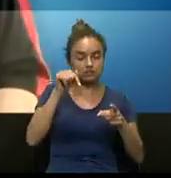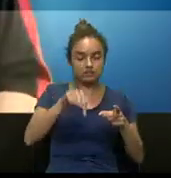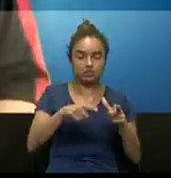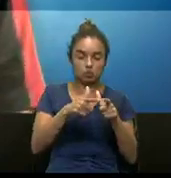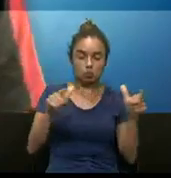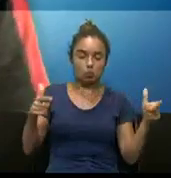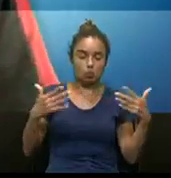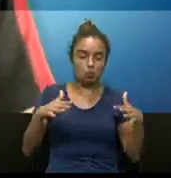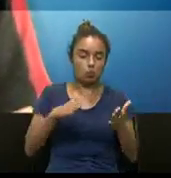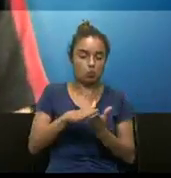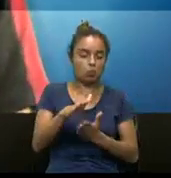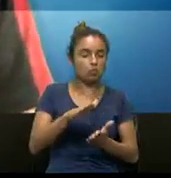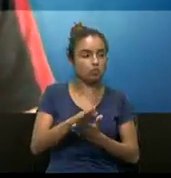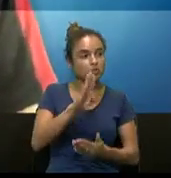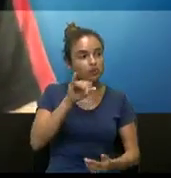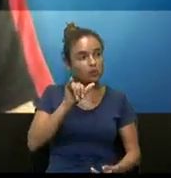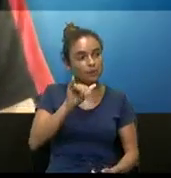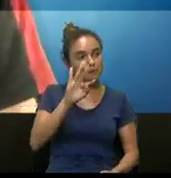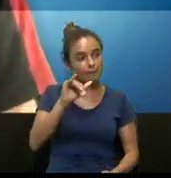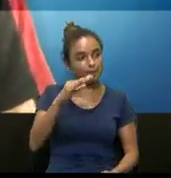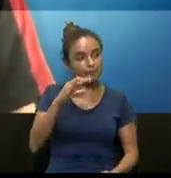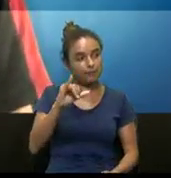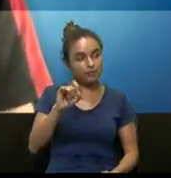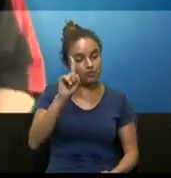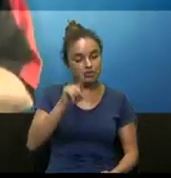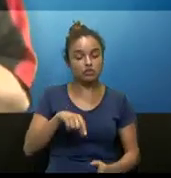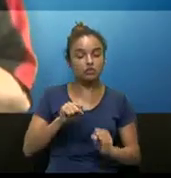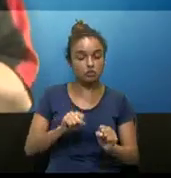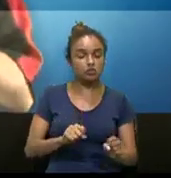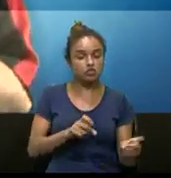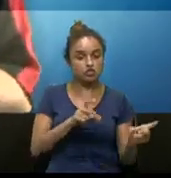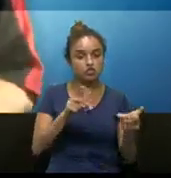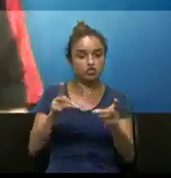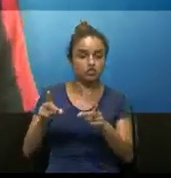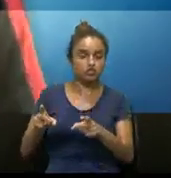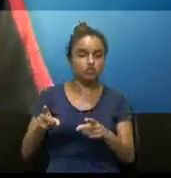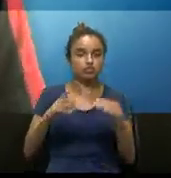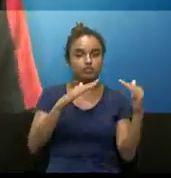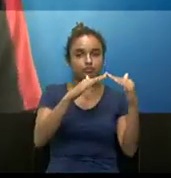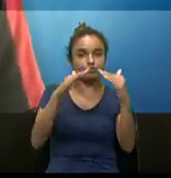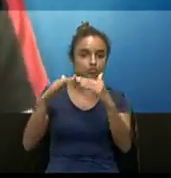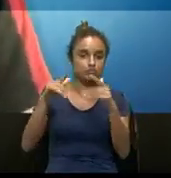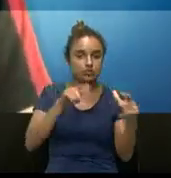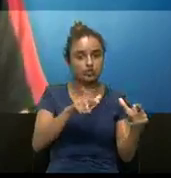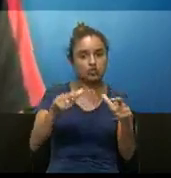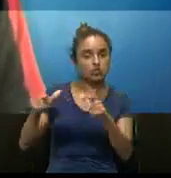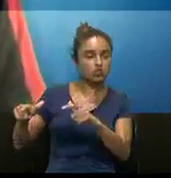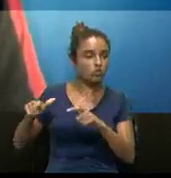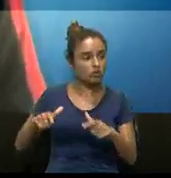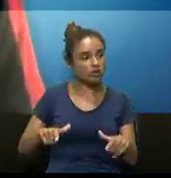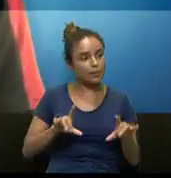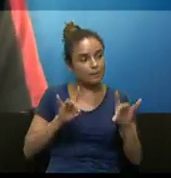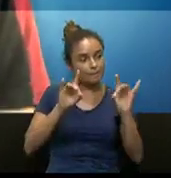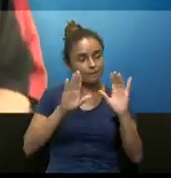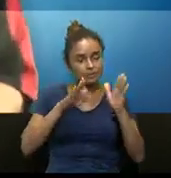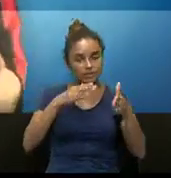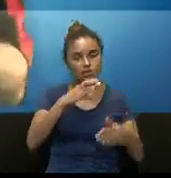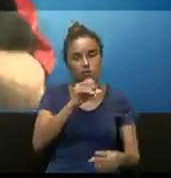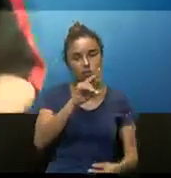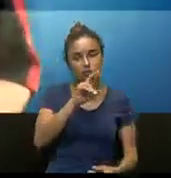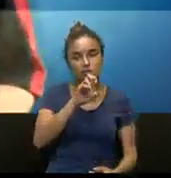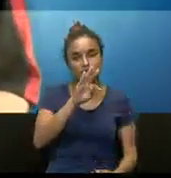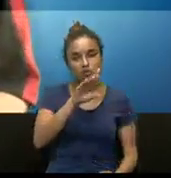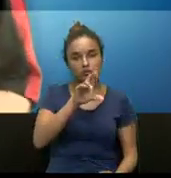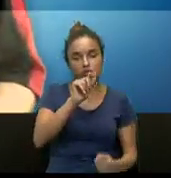quiser gastar as bitcoins também pode vendê-las através de corretoras especializadas. O mesmo pode ser feito para